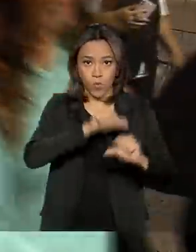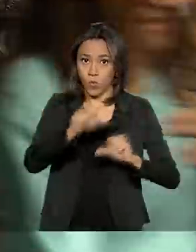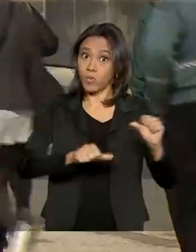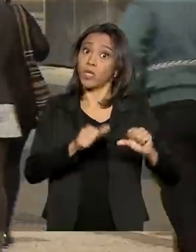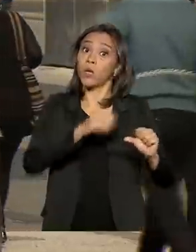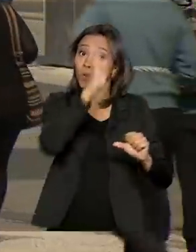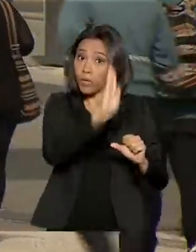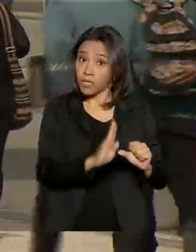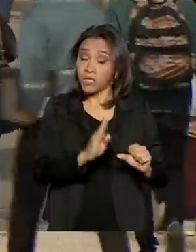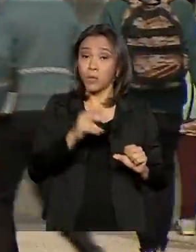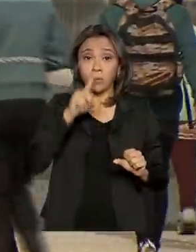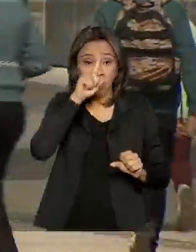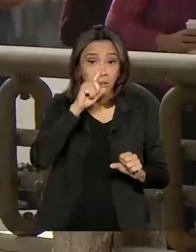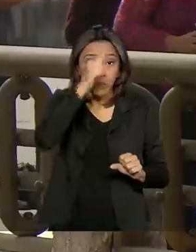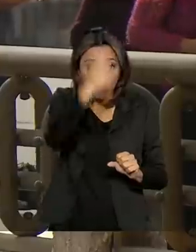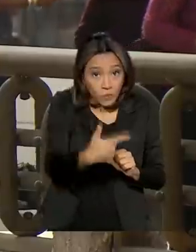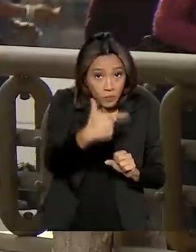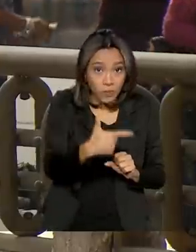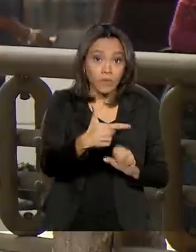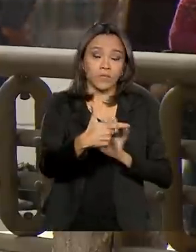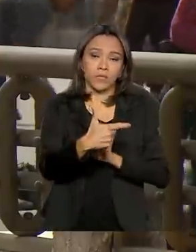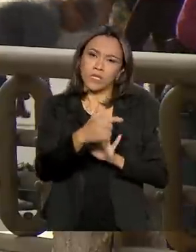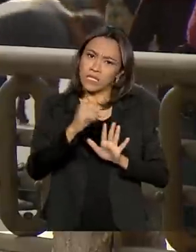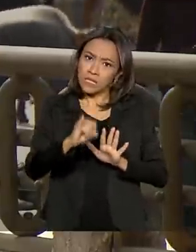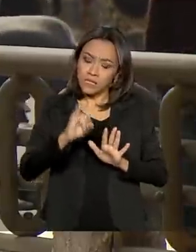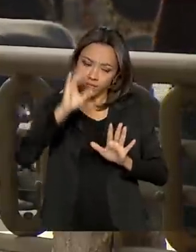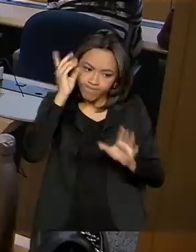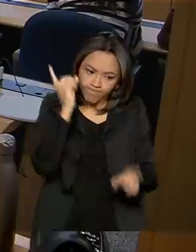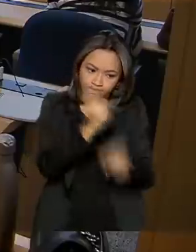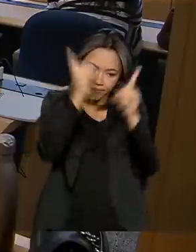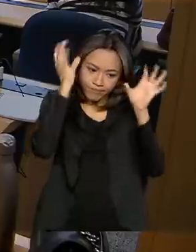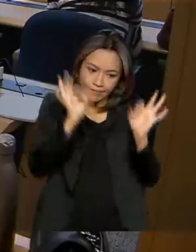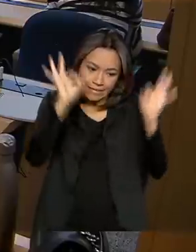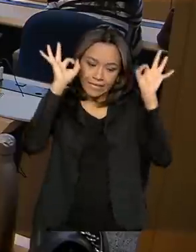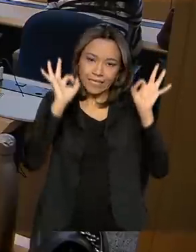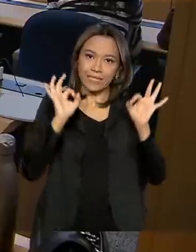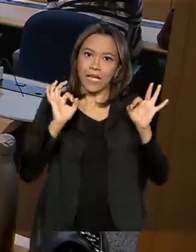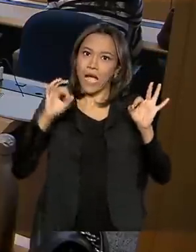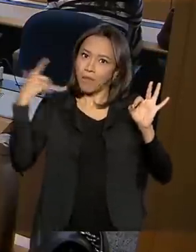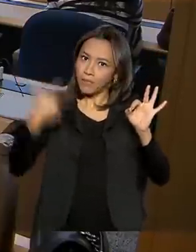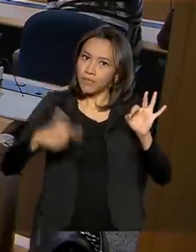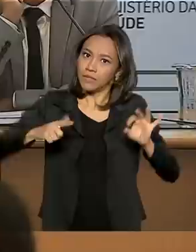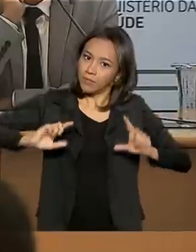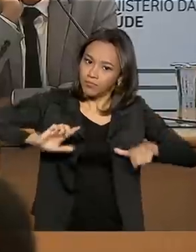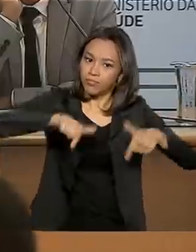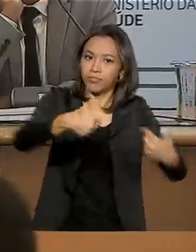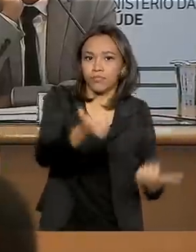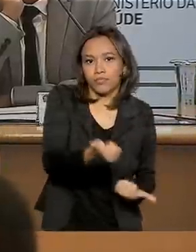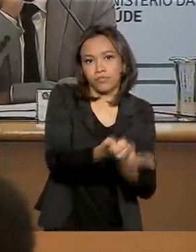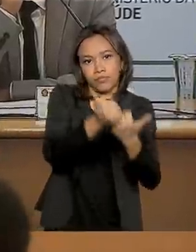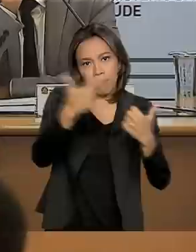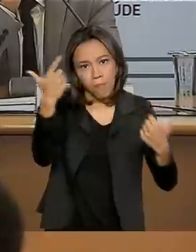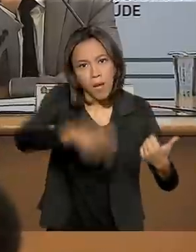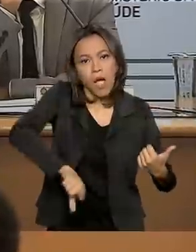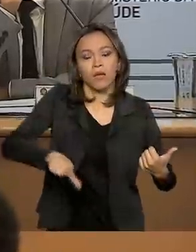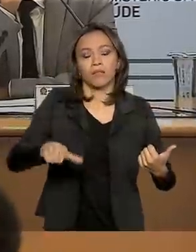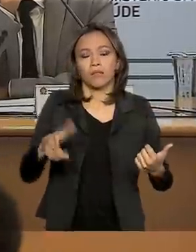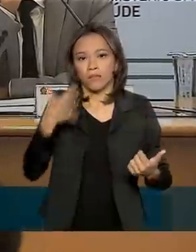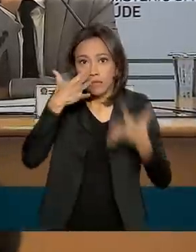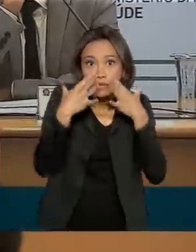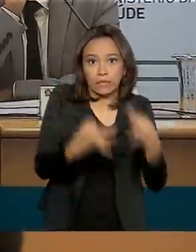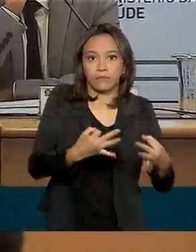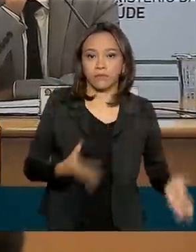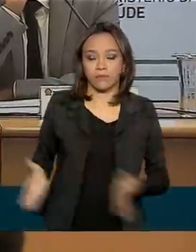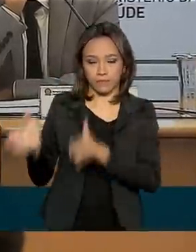risco dois, de perigo iminente. Mas se algum caso for confirmado, as ações serão reforçadas. Quando nós tivermos a